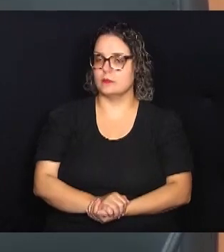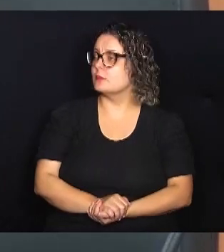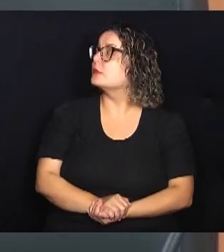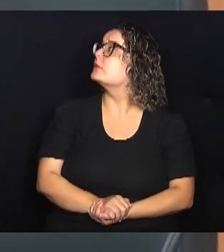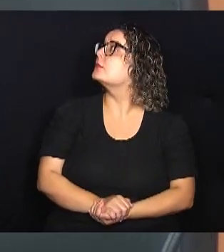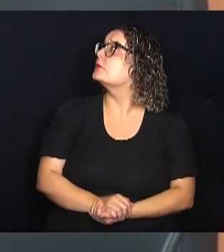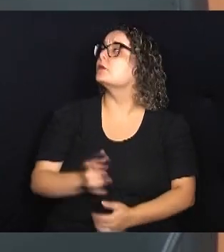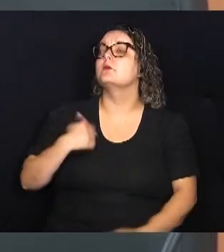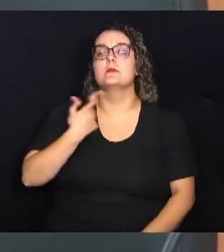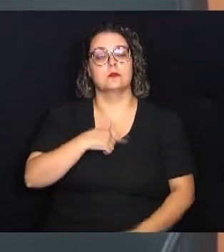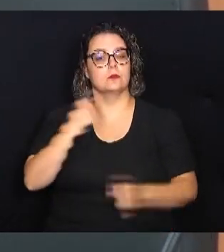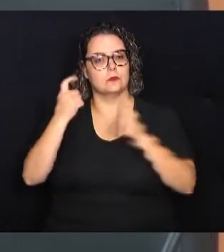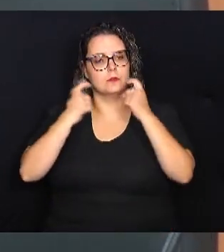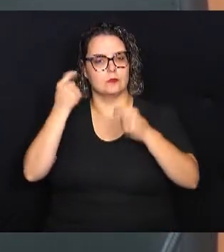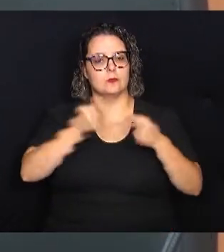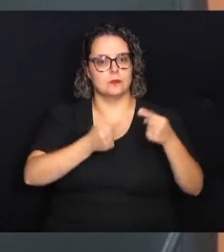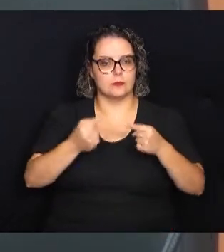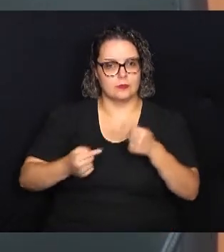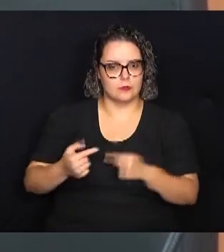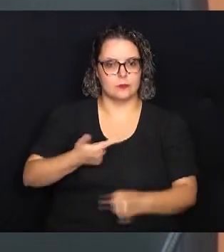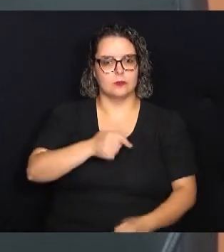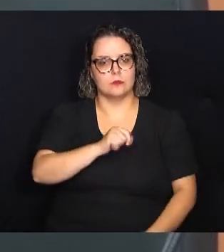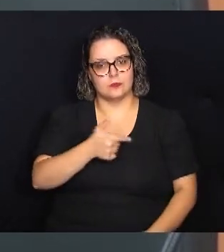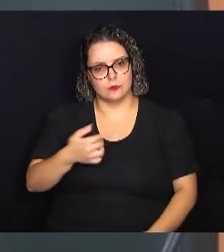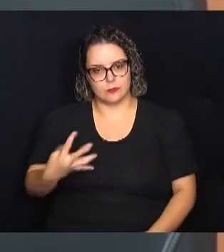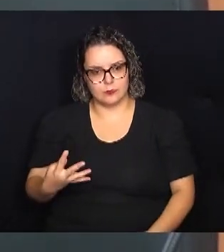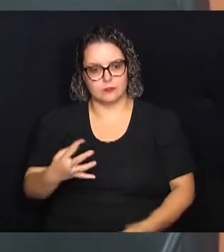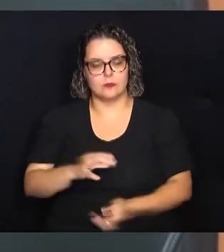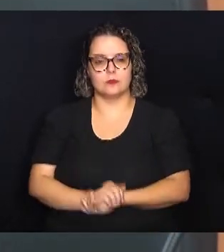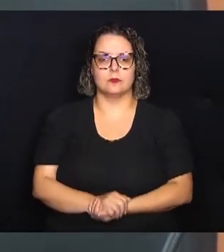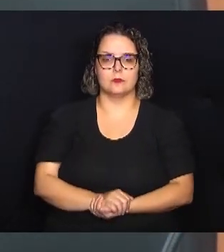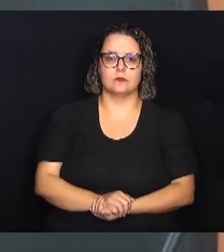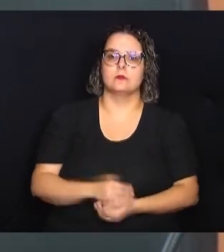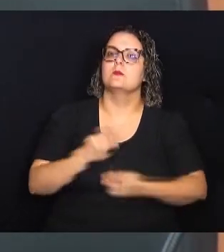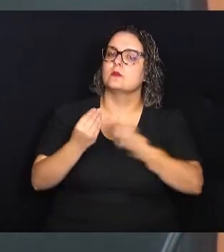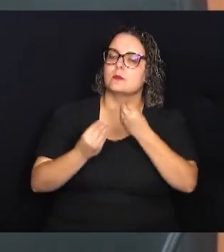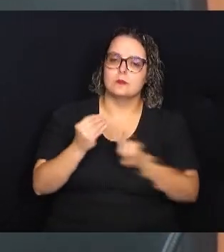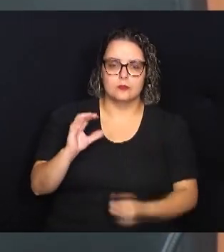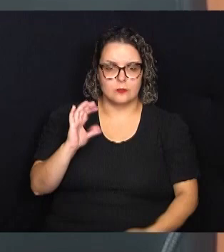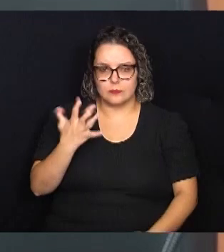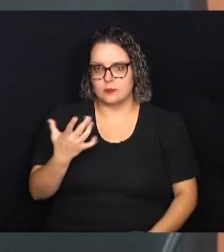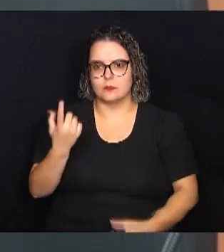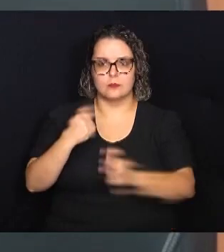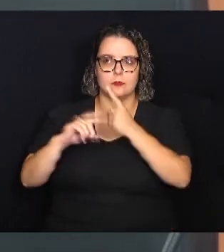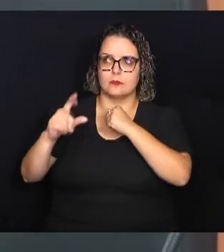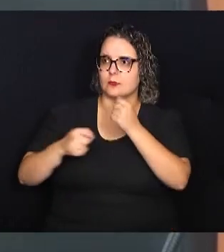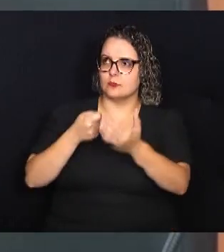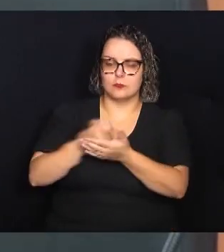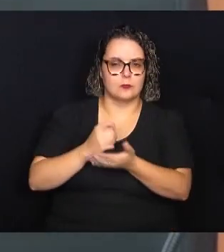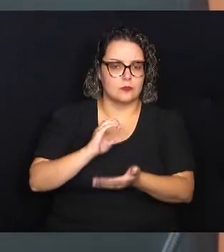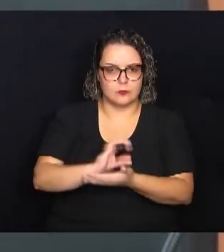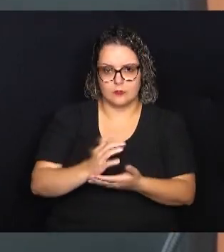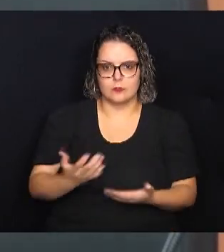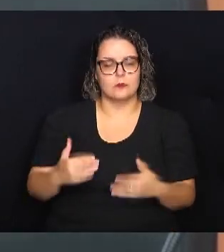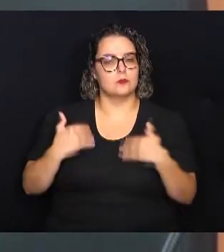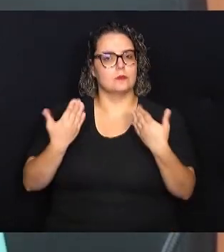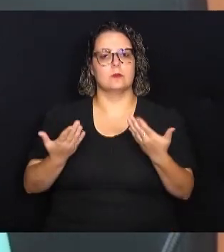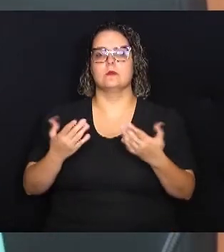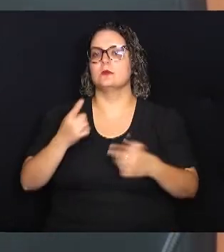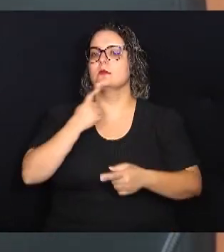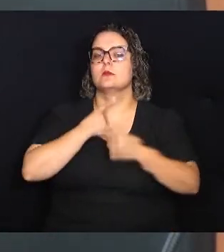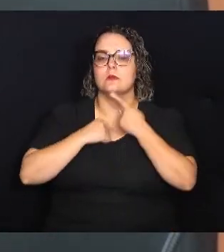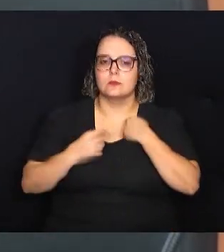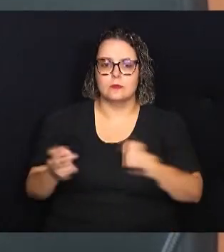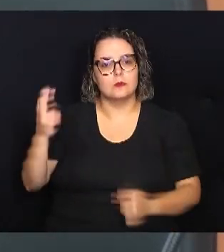um pouquinho, para 2024, como é que serão essas emendas, qual que são as necessidades que a cultura